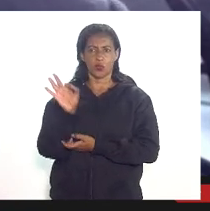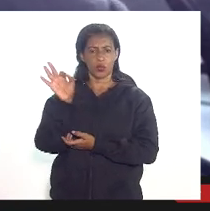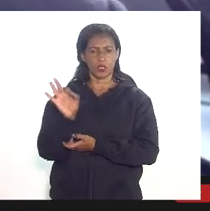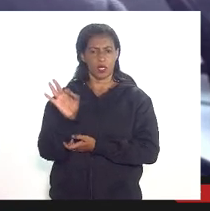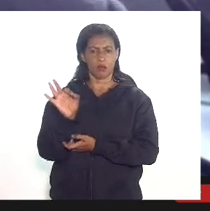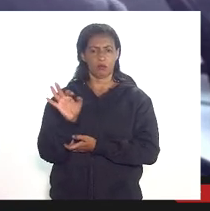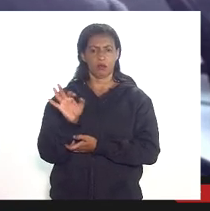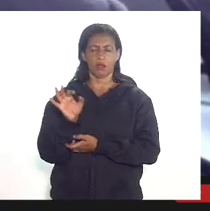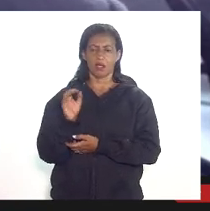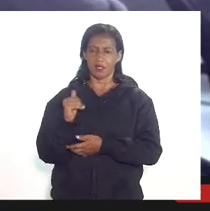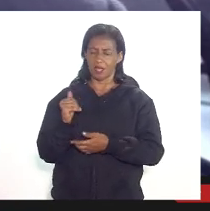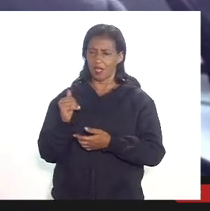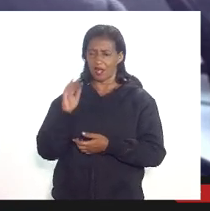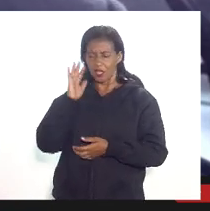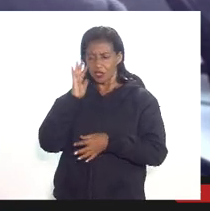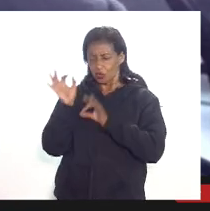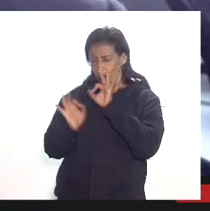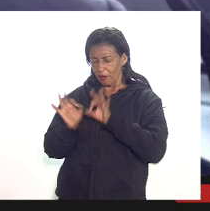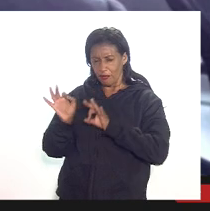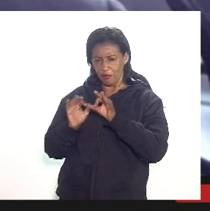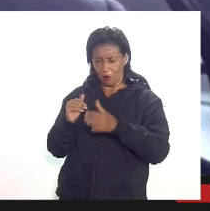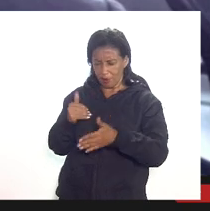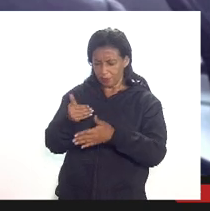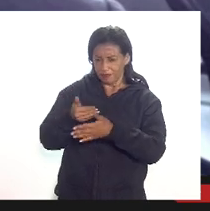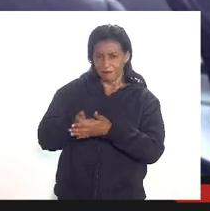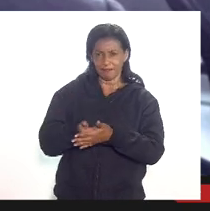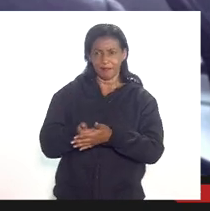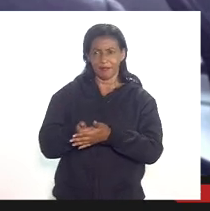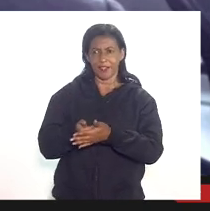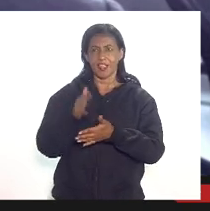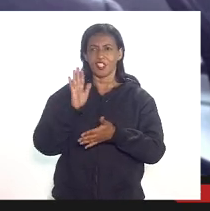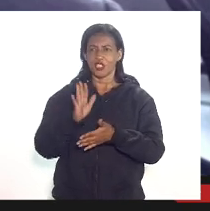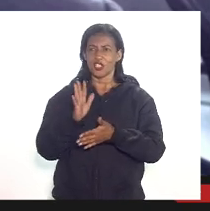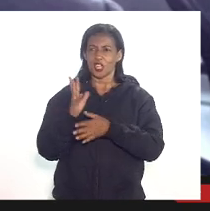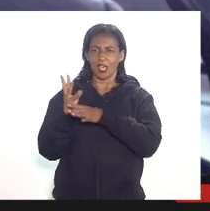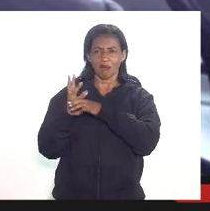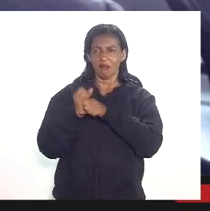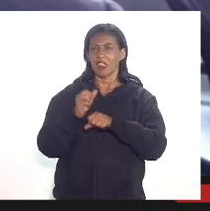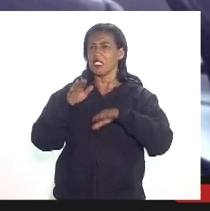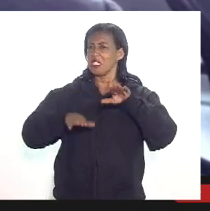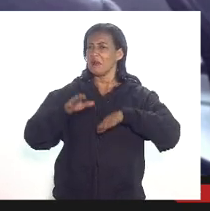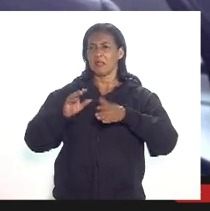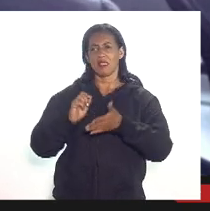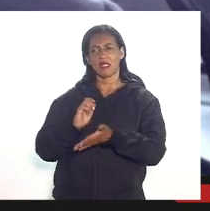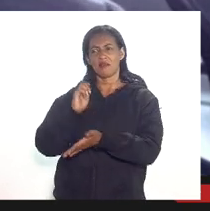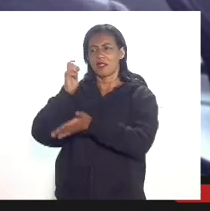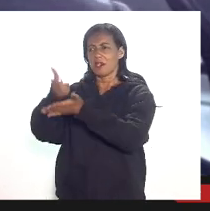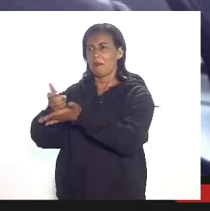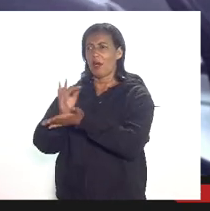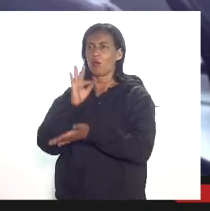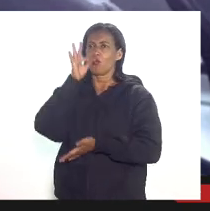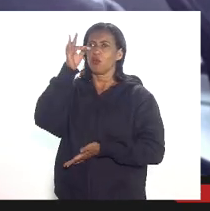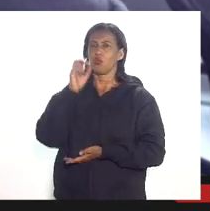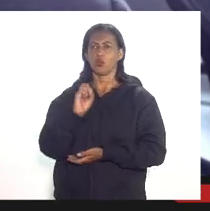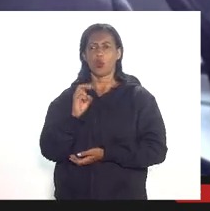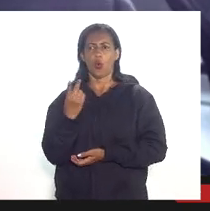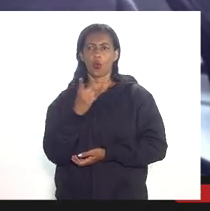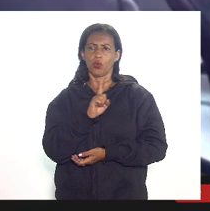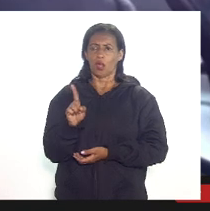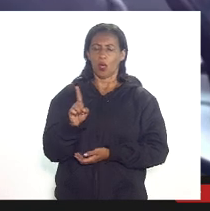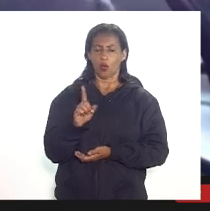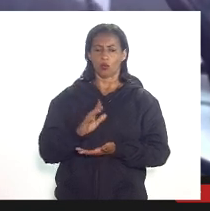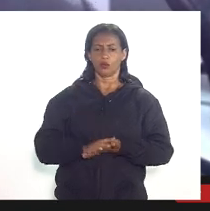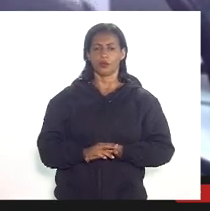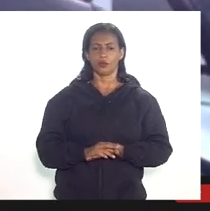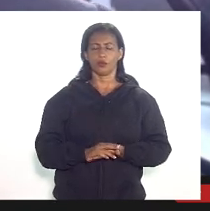ela de forma prévia já faz a dedução desse valor independente se esse valor vai ser gasto realmente no futuro ou não e